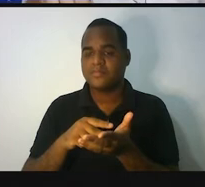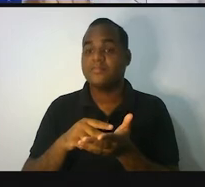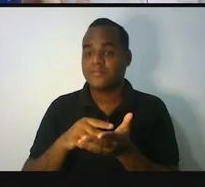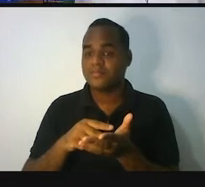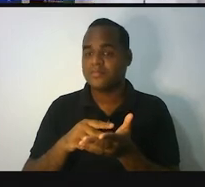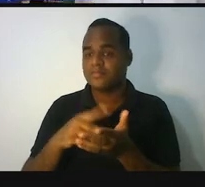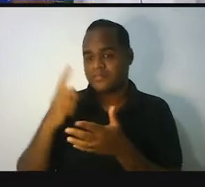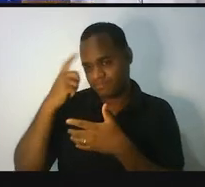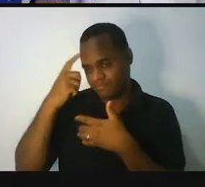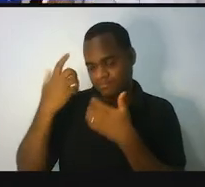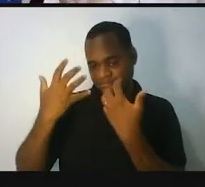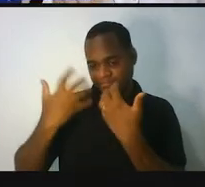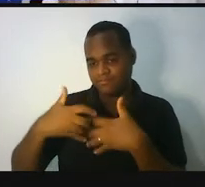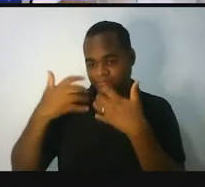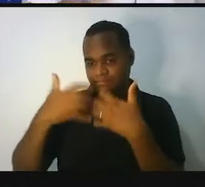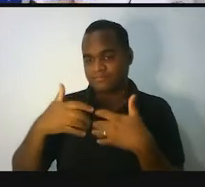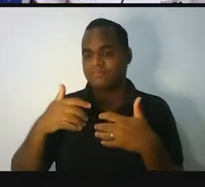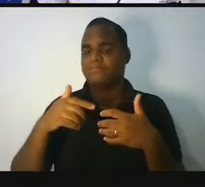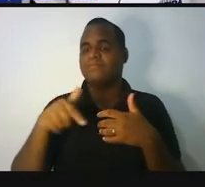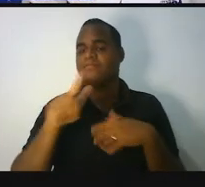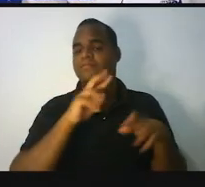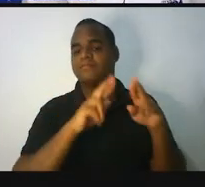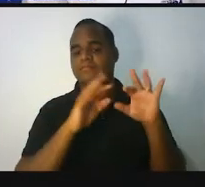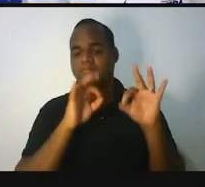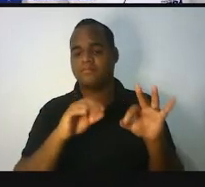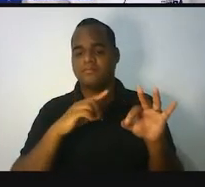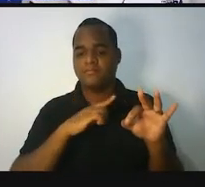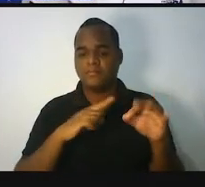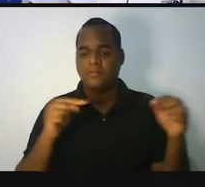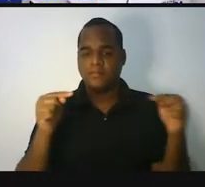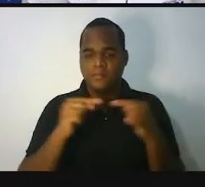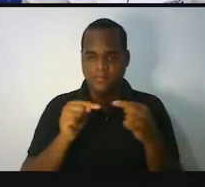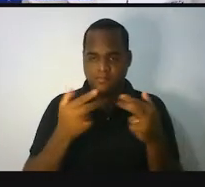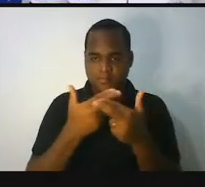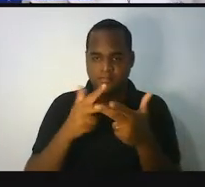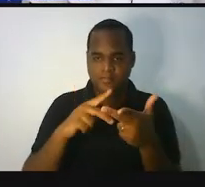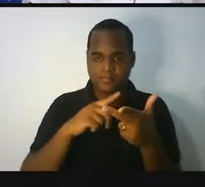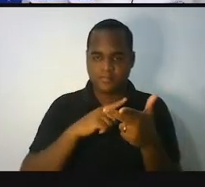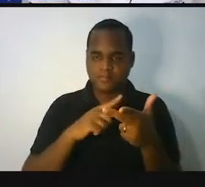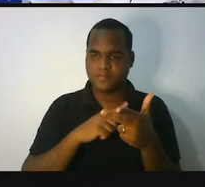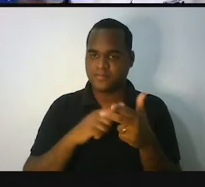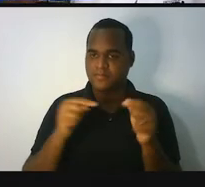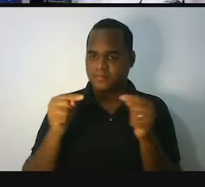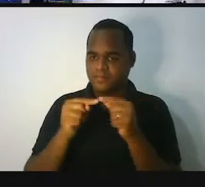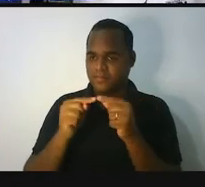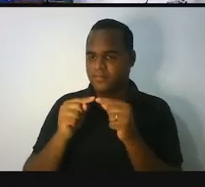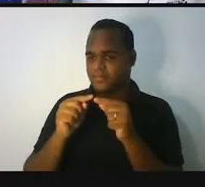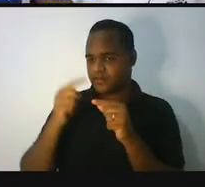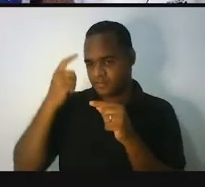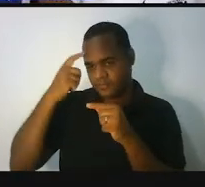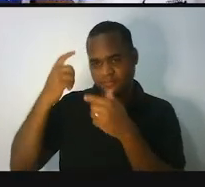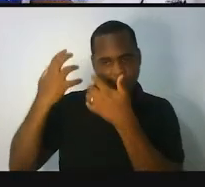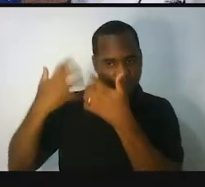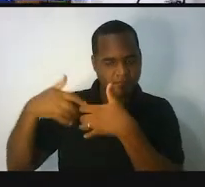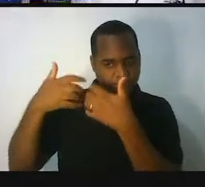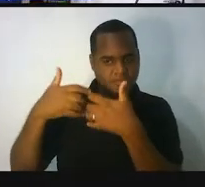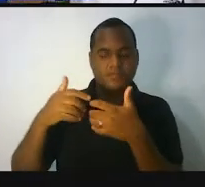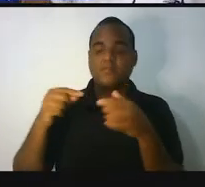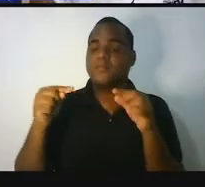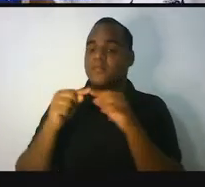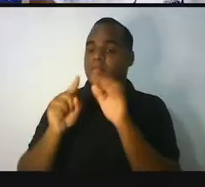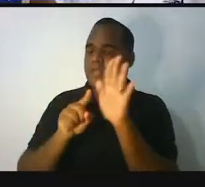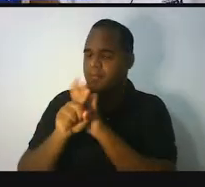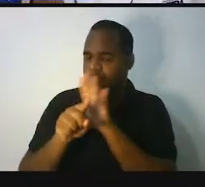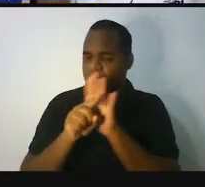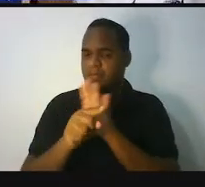para essa situação é o mesmo raciocínio para a pergunta que eu